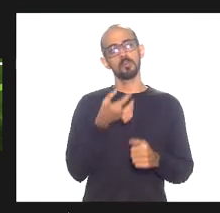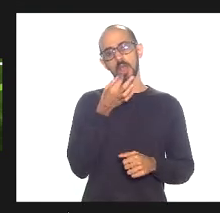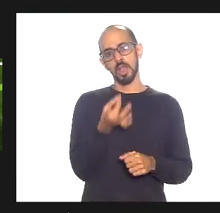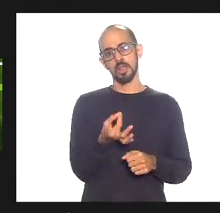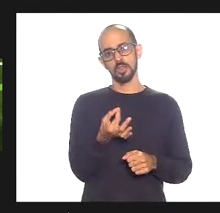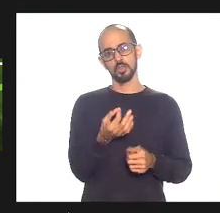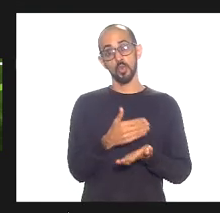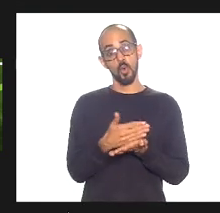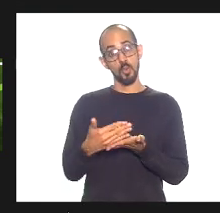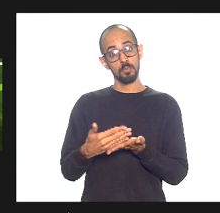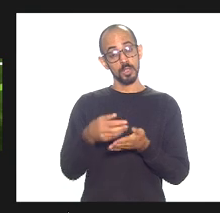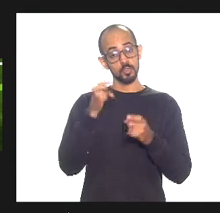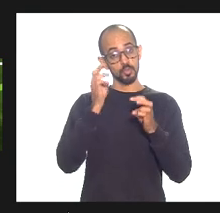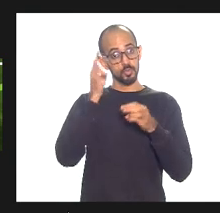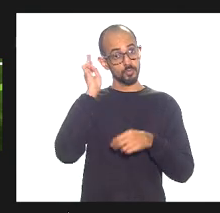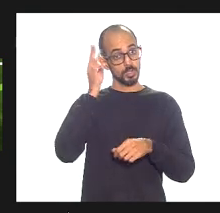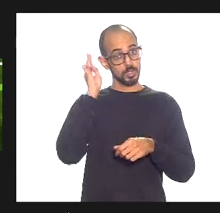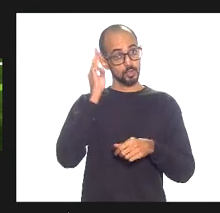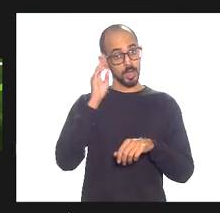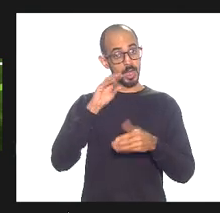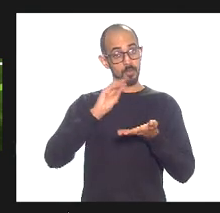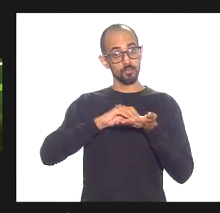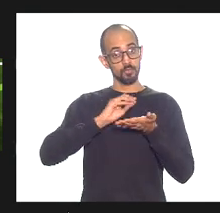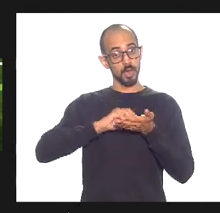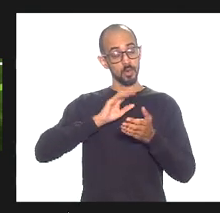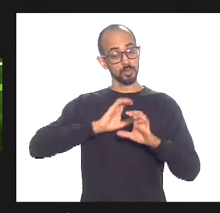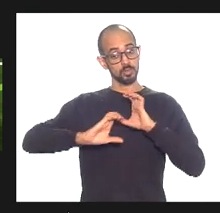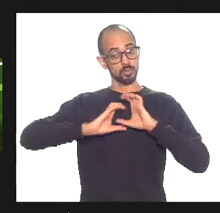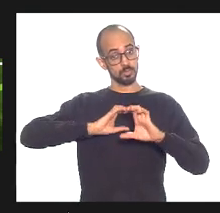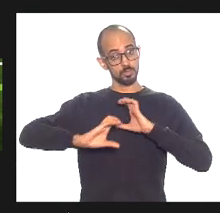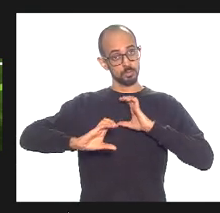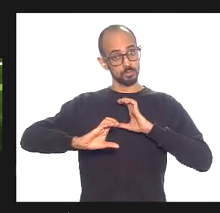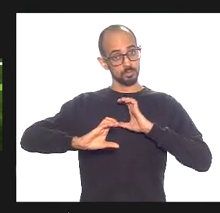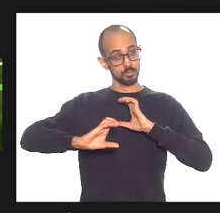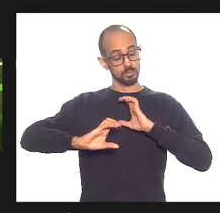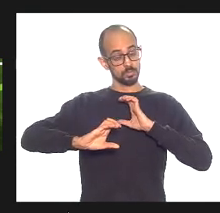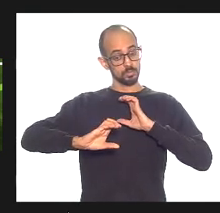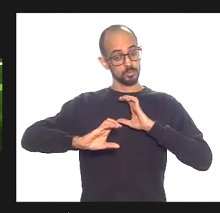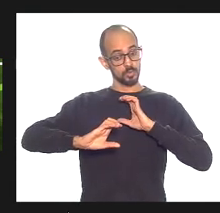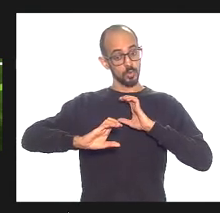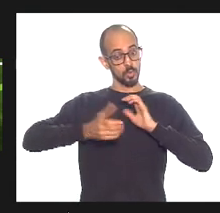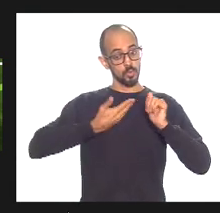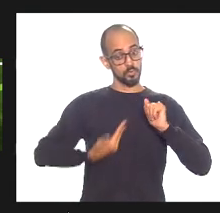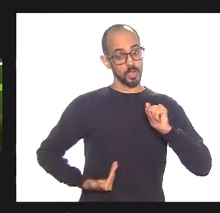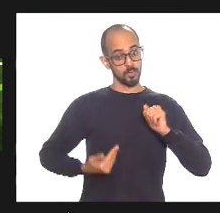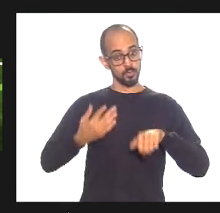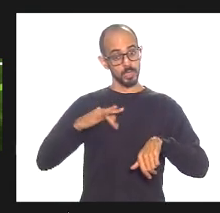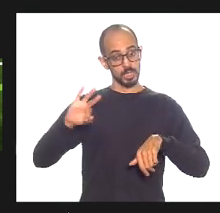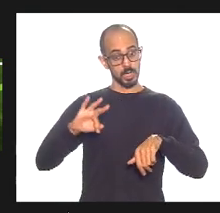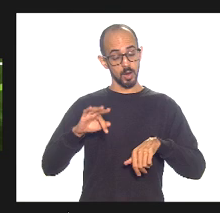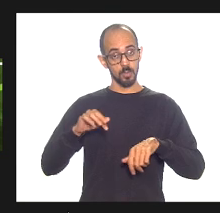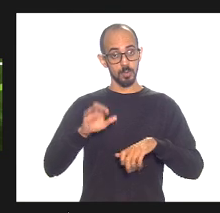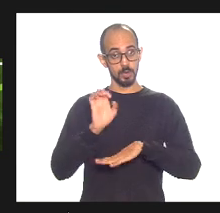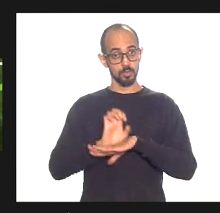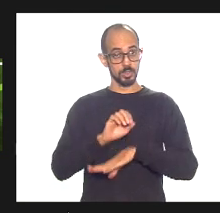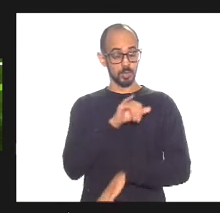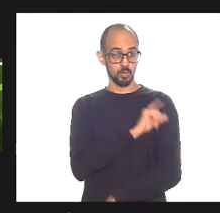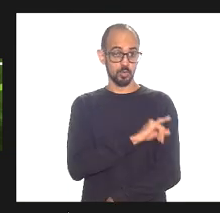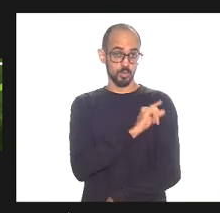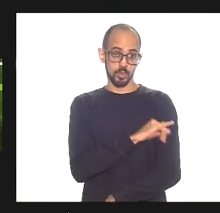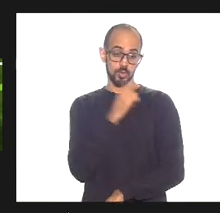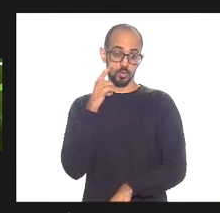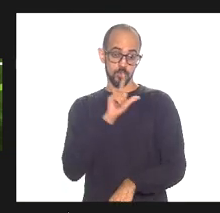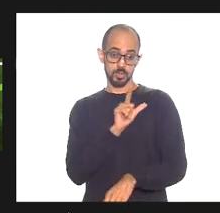Witzel justamente era a falta de diálogo não falo de subserviência do diálogo com o governo federal para que o Rio de Janeiro pudesse estabelecer